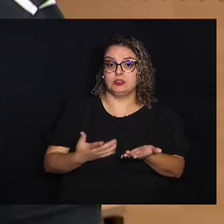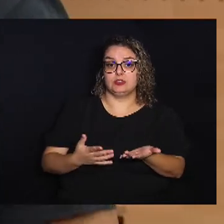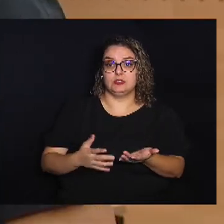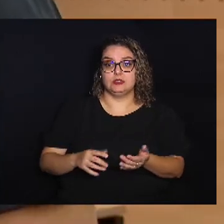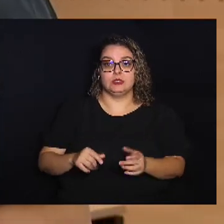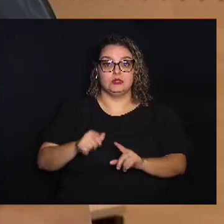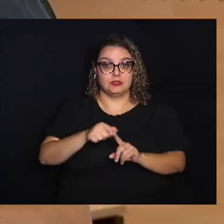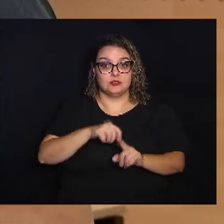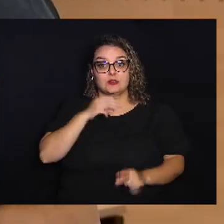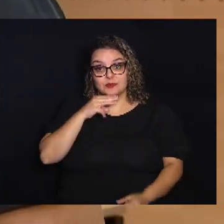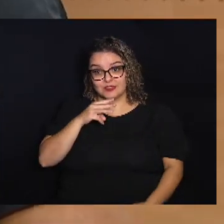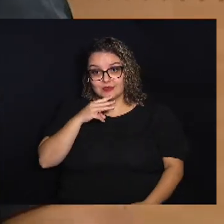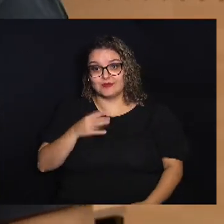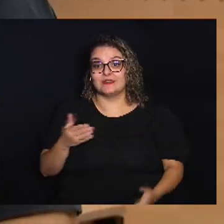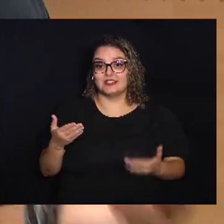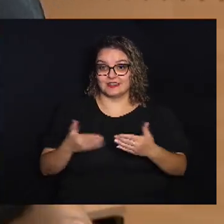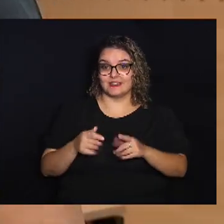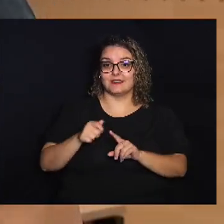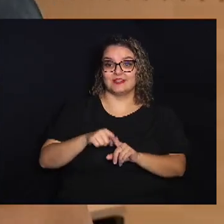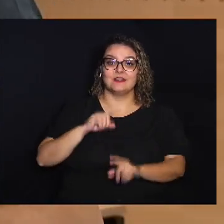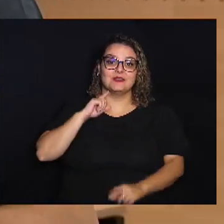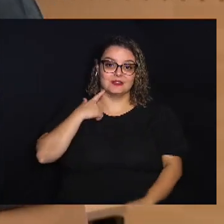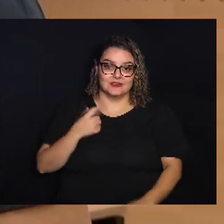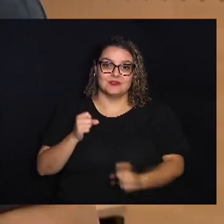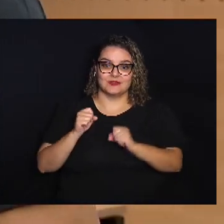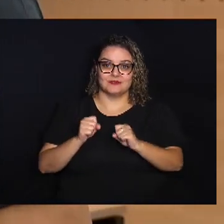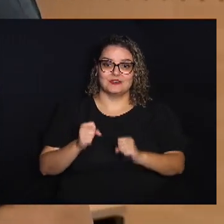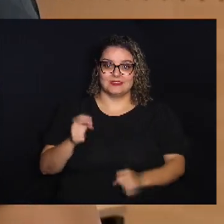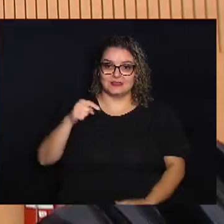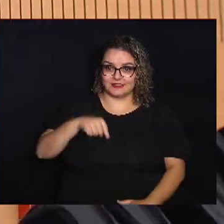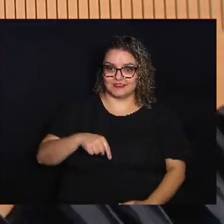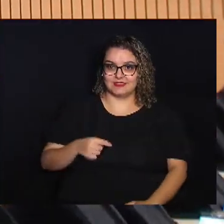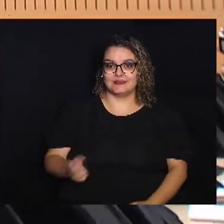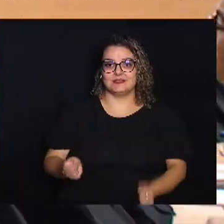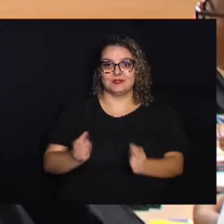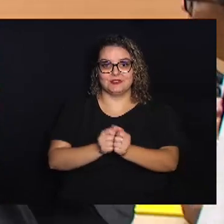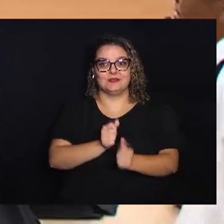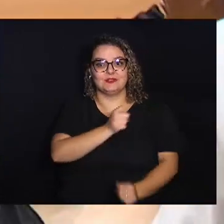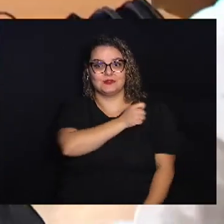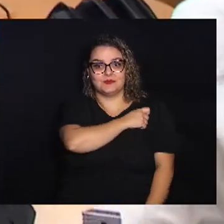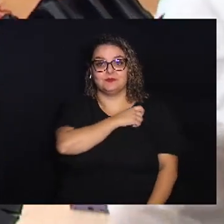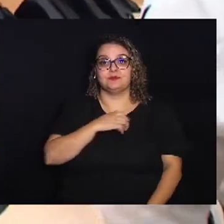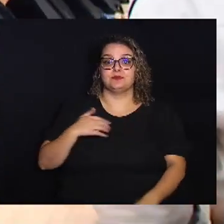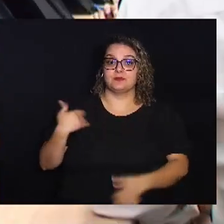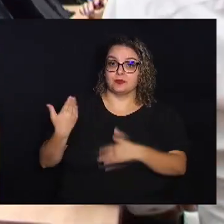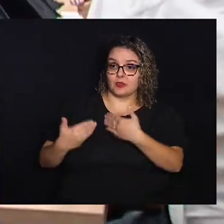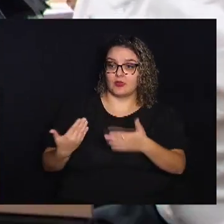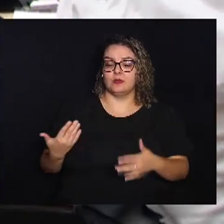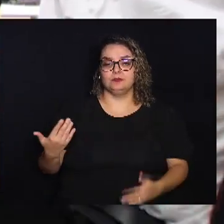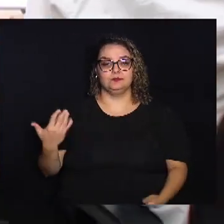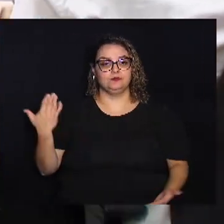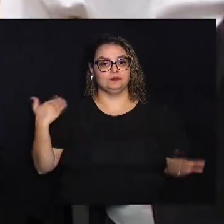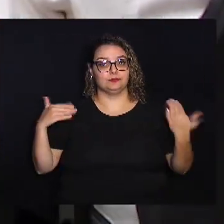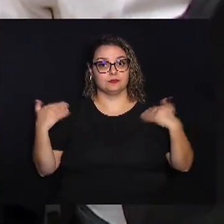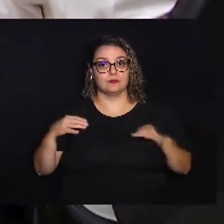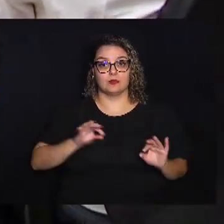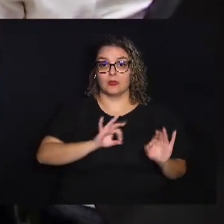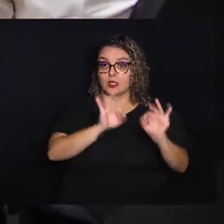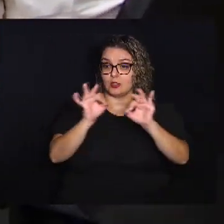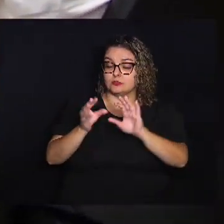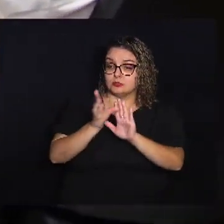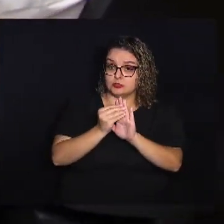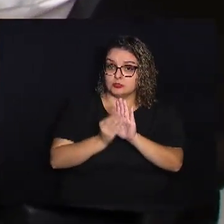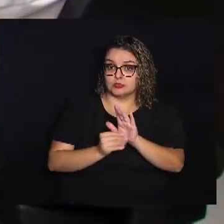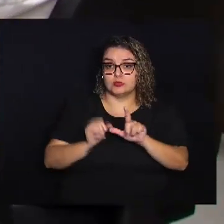março Para agora em maio Podermos vir Trazer os alunos Durante o passeio Os alunos assistiram A conteúdos